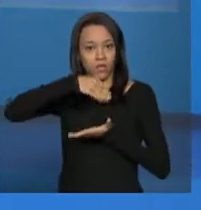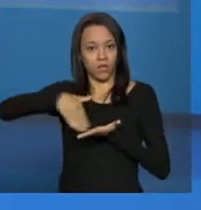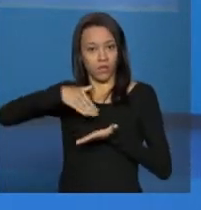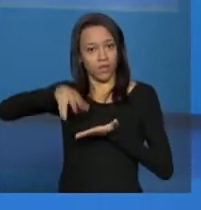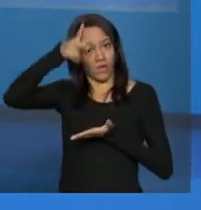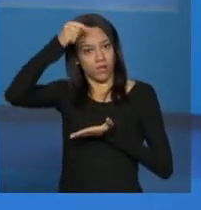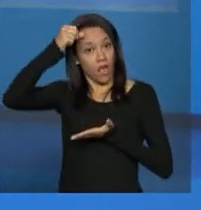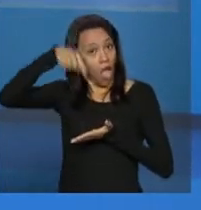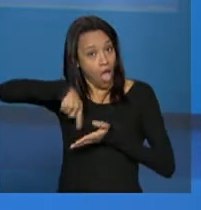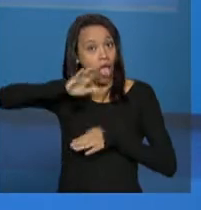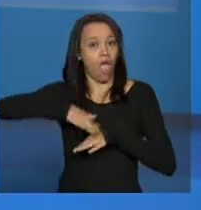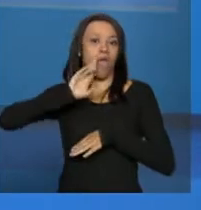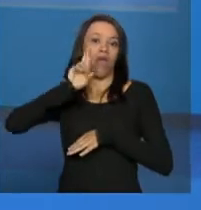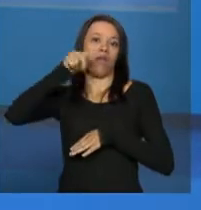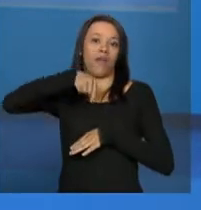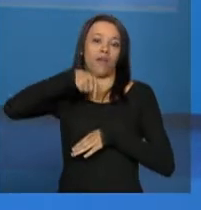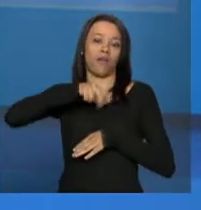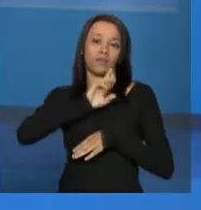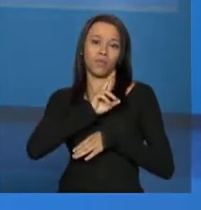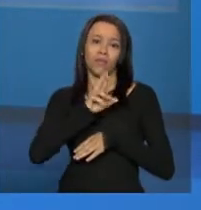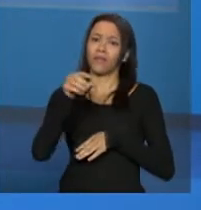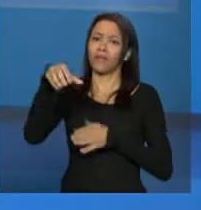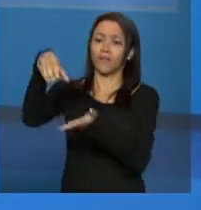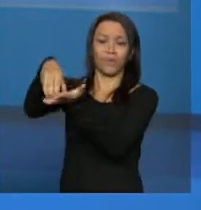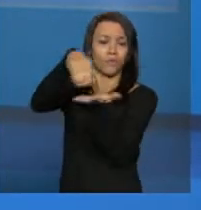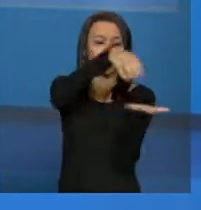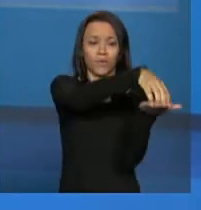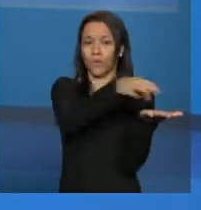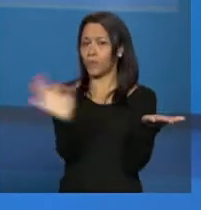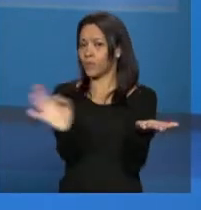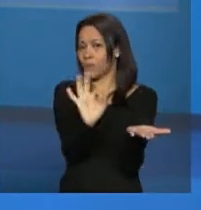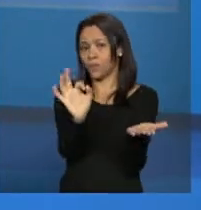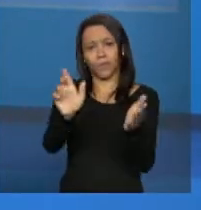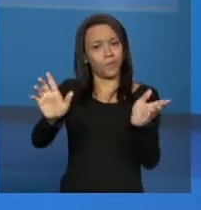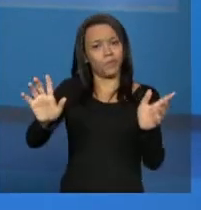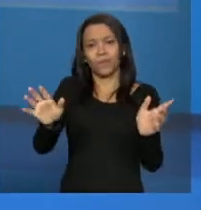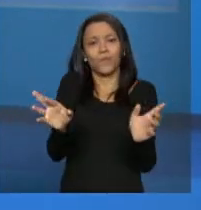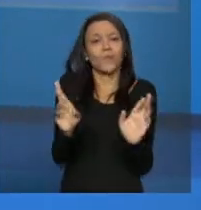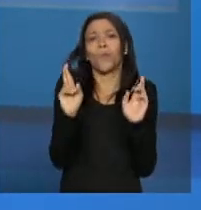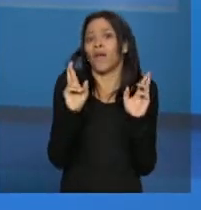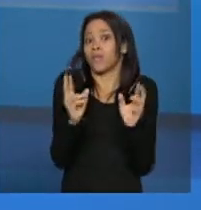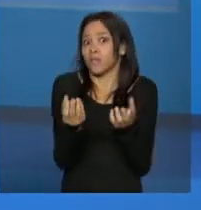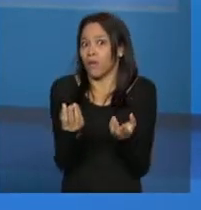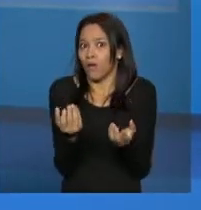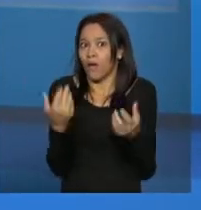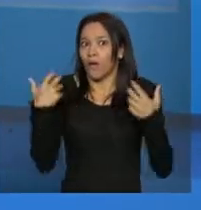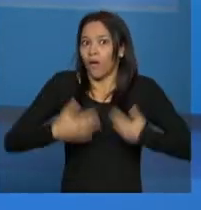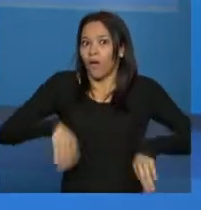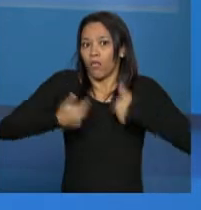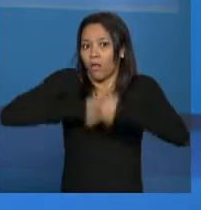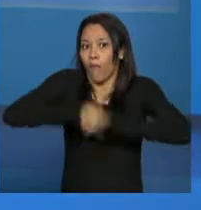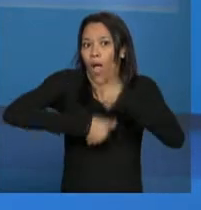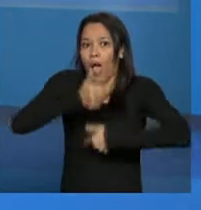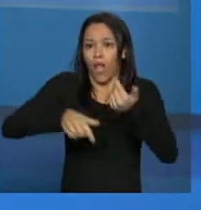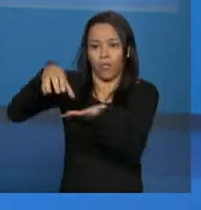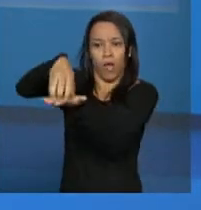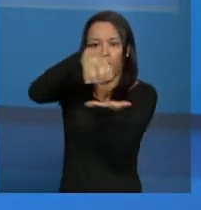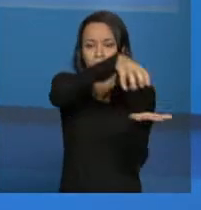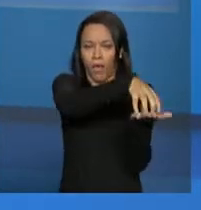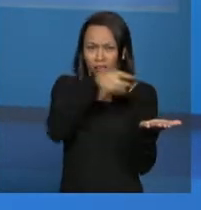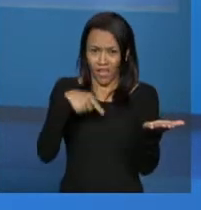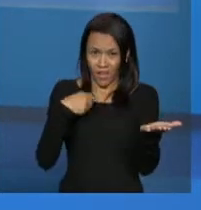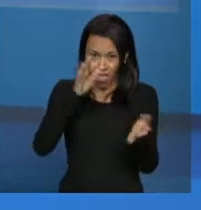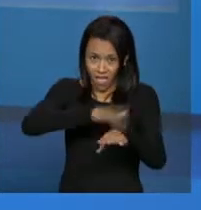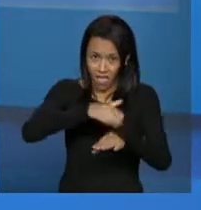equipe que deve preencher o cadastro o CRAS e o CREAS já possuem lá suas atribuições que não são poucas então desviar esses profissionais para o